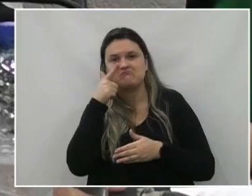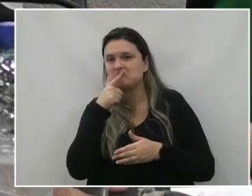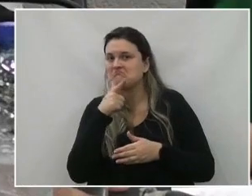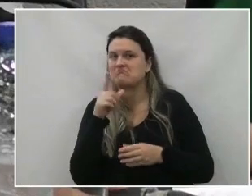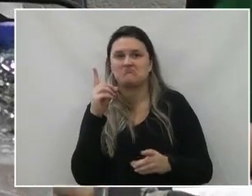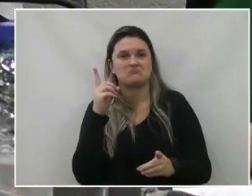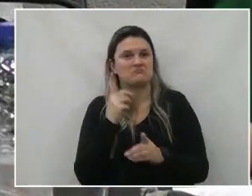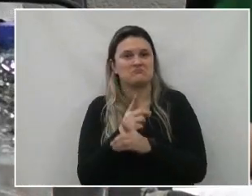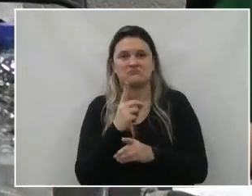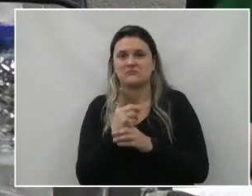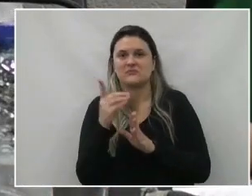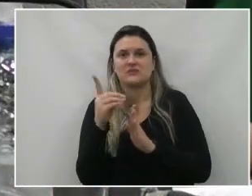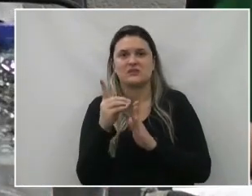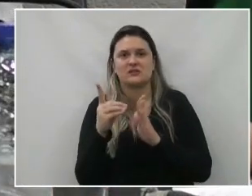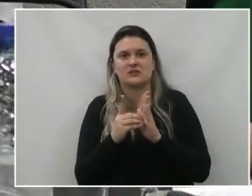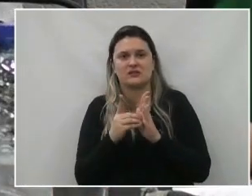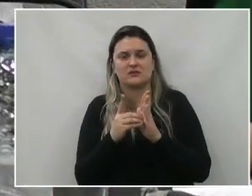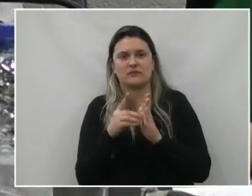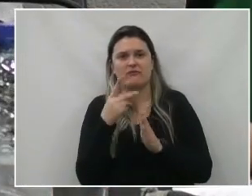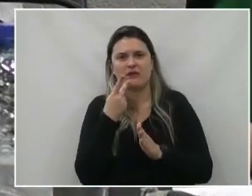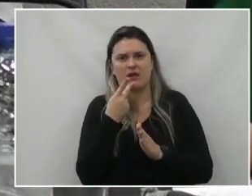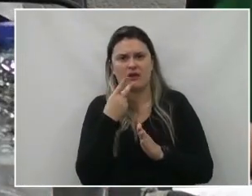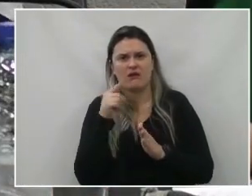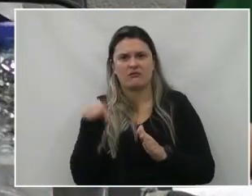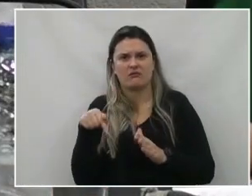encontrar esse decreto para que eu pudesse estar falando aqui.